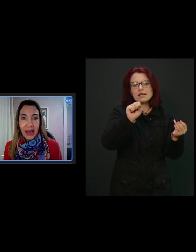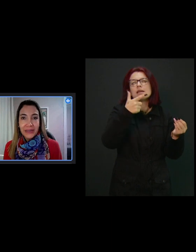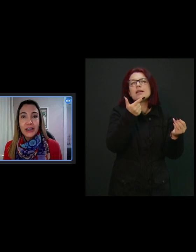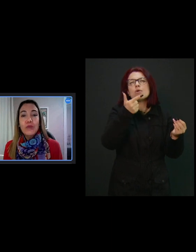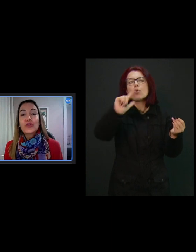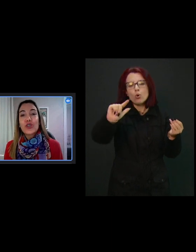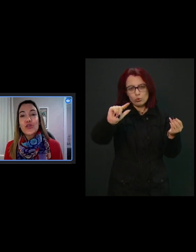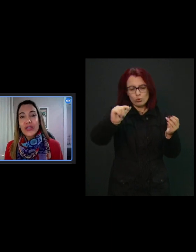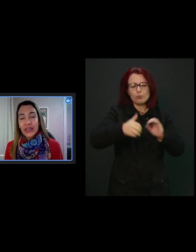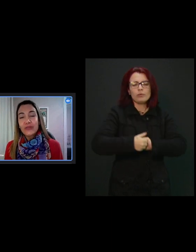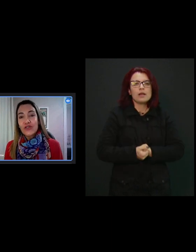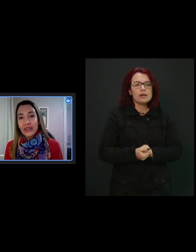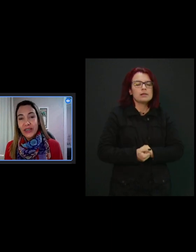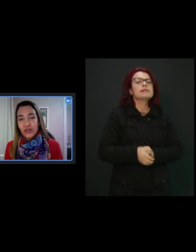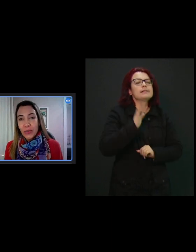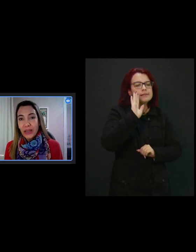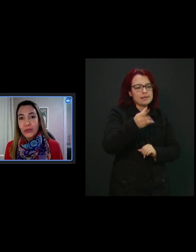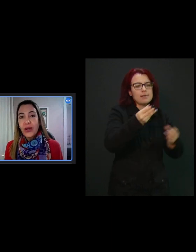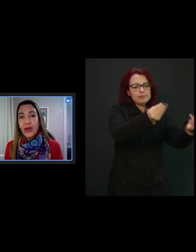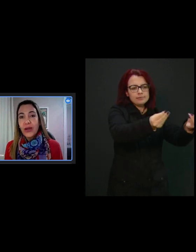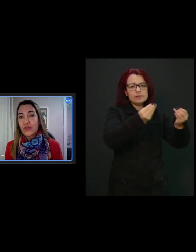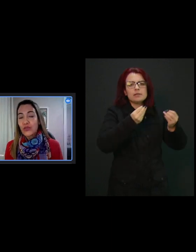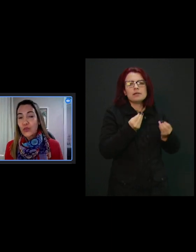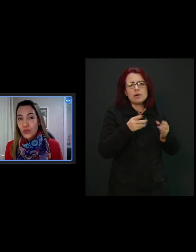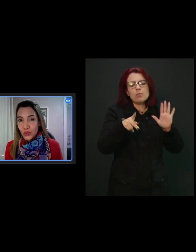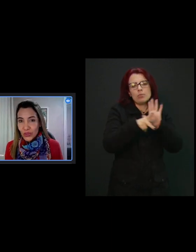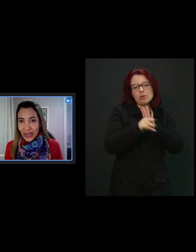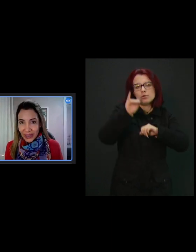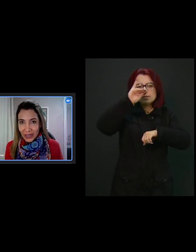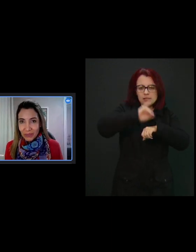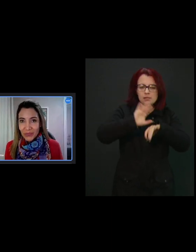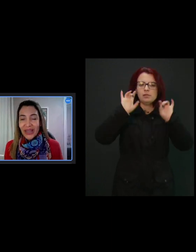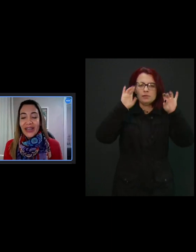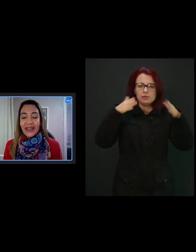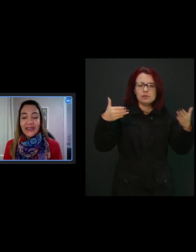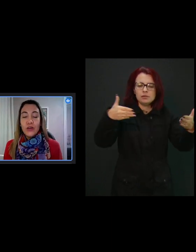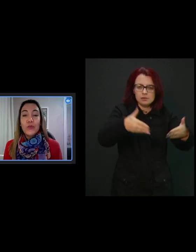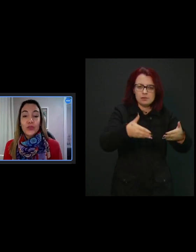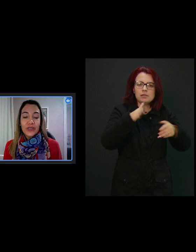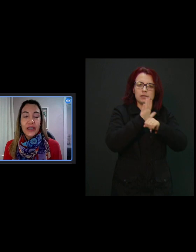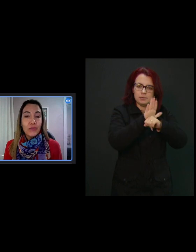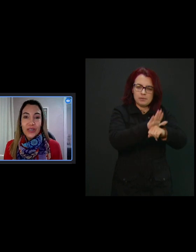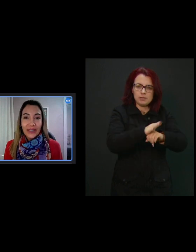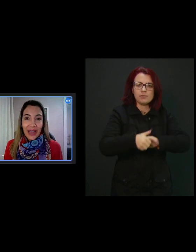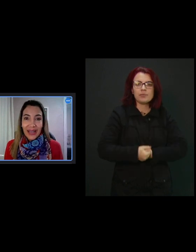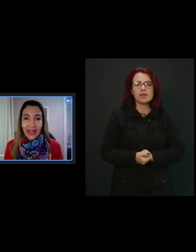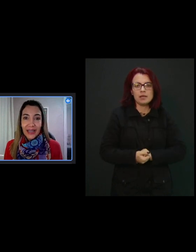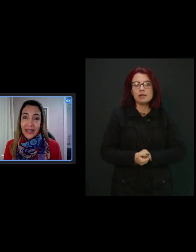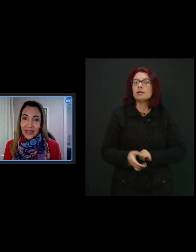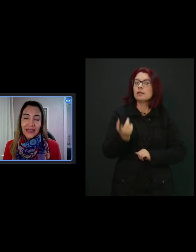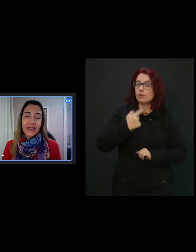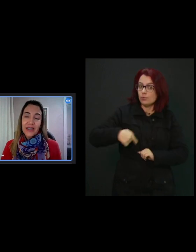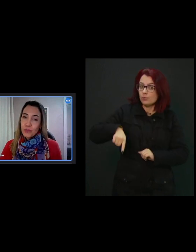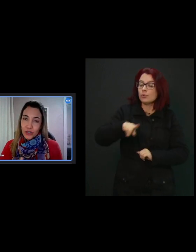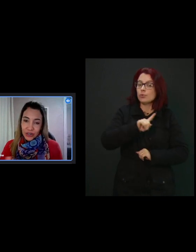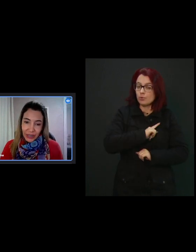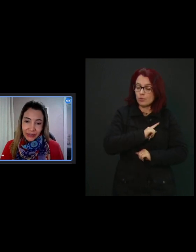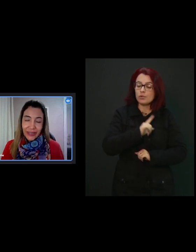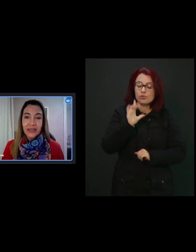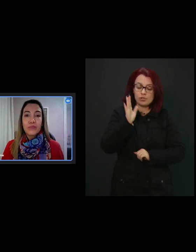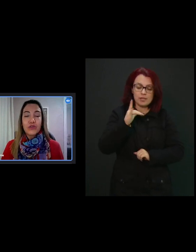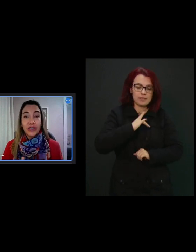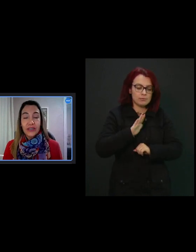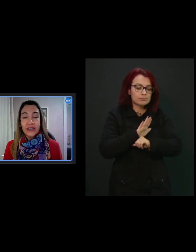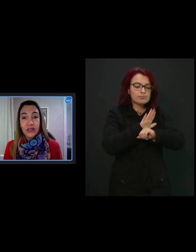encaminhada para os nossos centros de atendimento a pessoas com surdocegueira. Então, nós temos crianças, pode